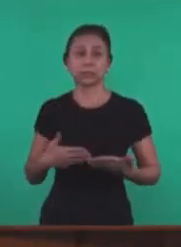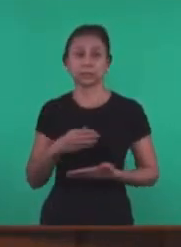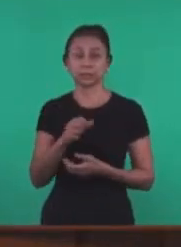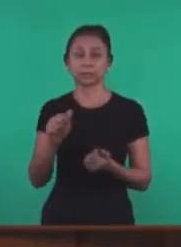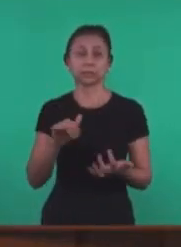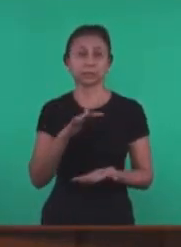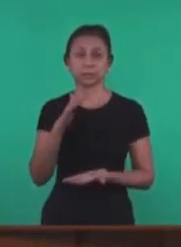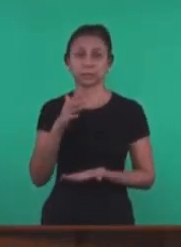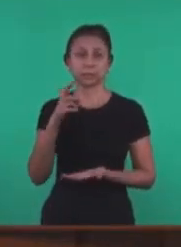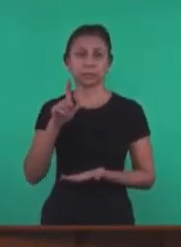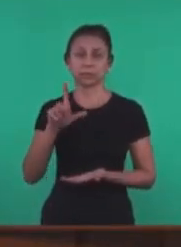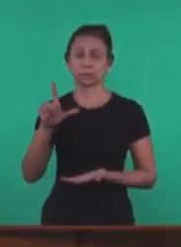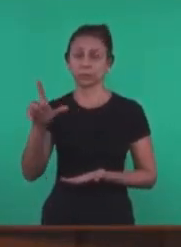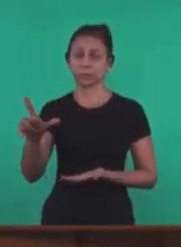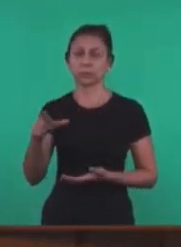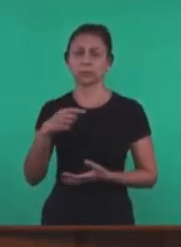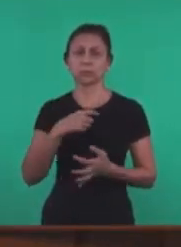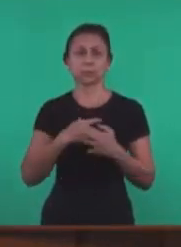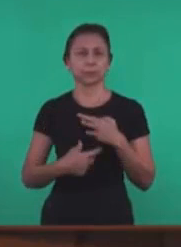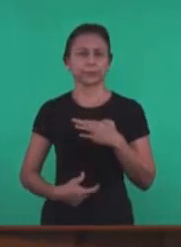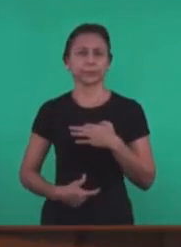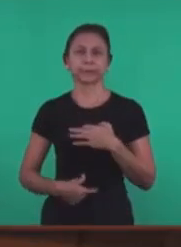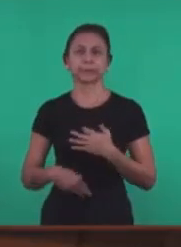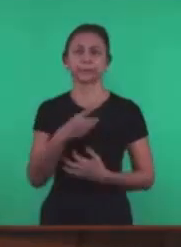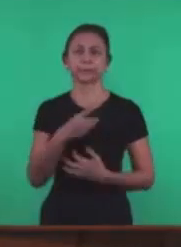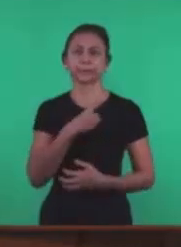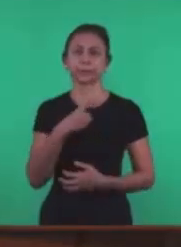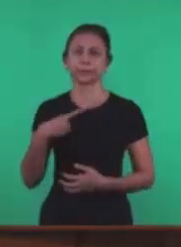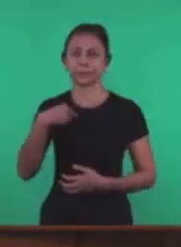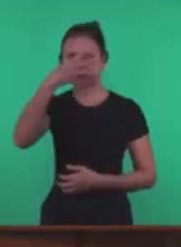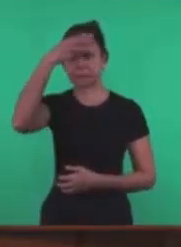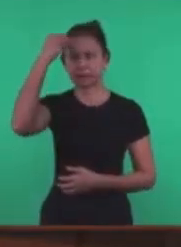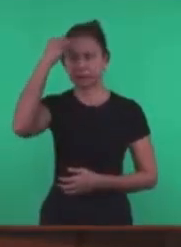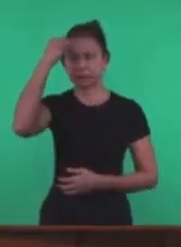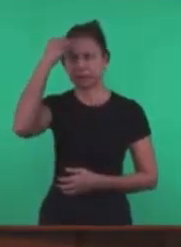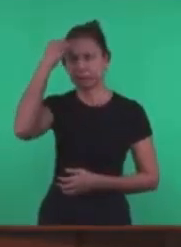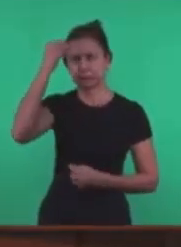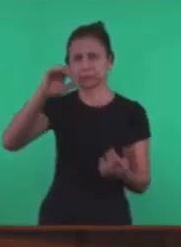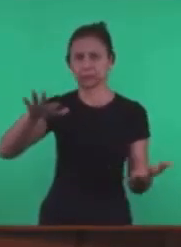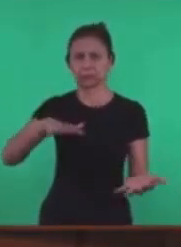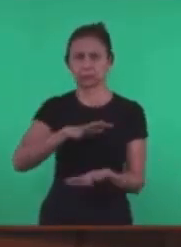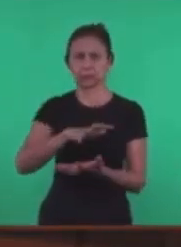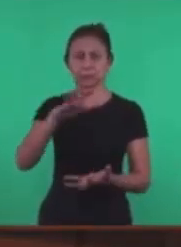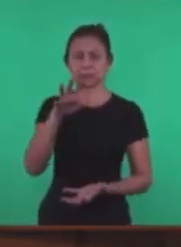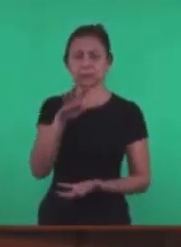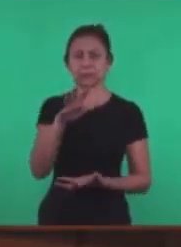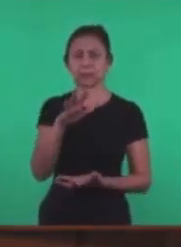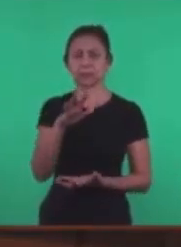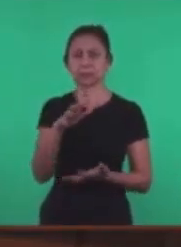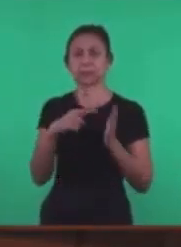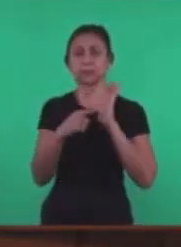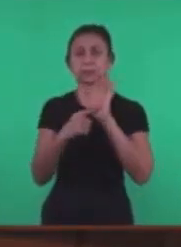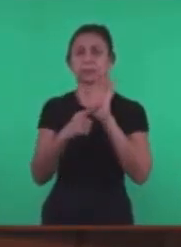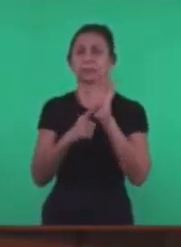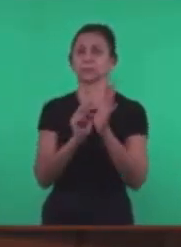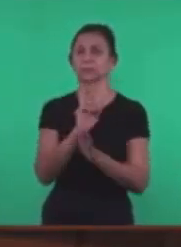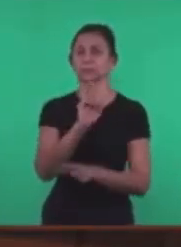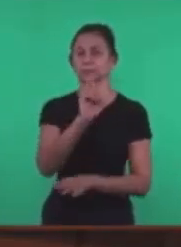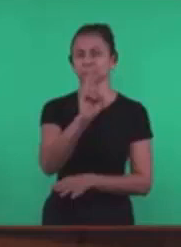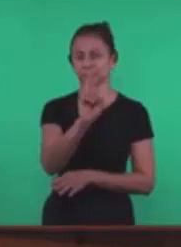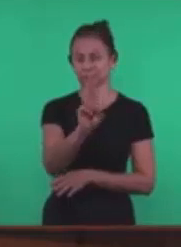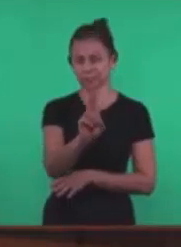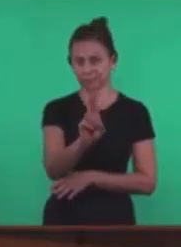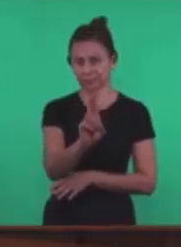Os obreiros E os diáconos Se esqueceram Alguém se esqueceu De ligar para as irmãs Tem a resposta E isso nós